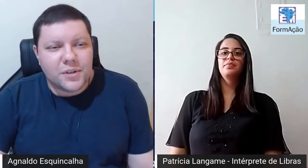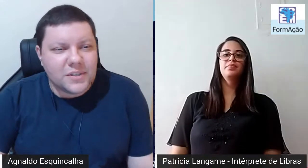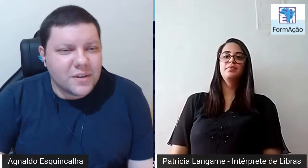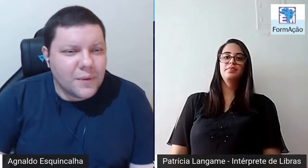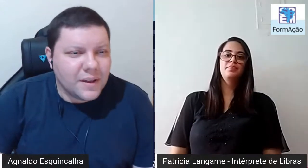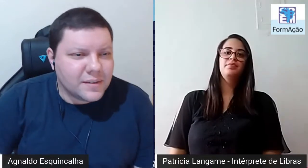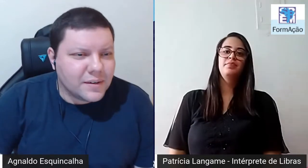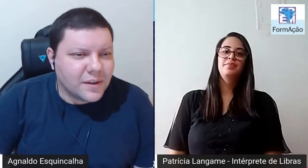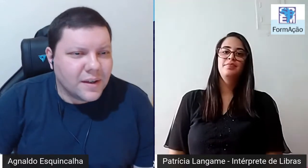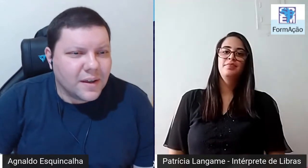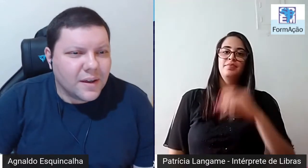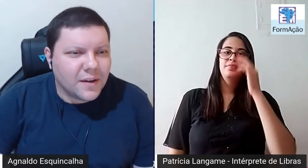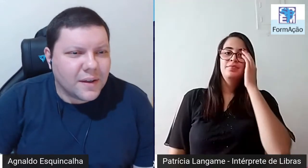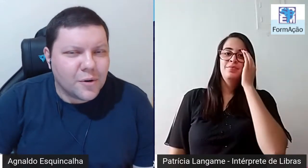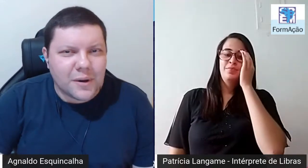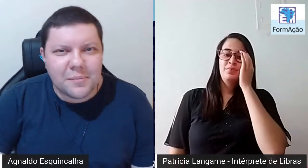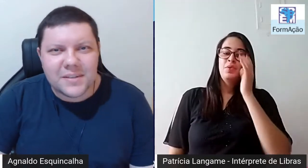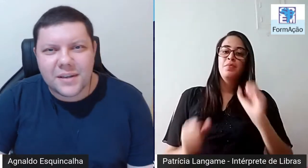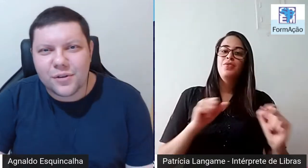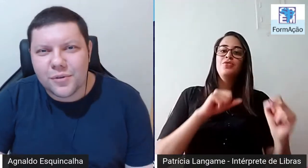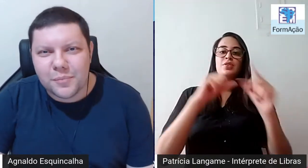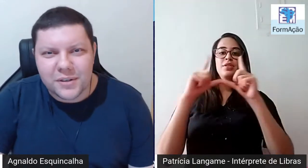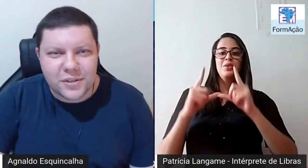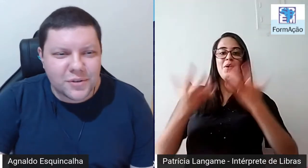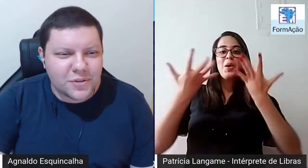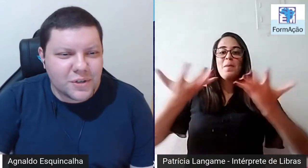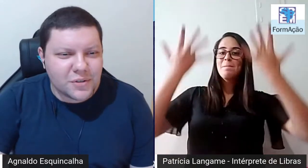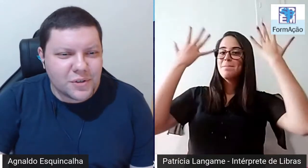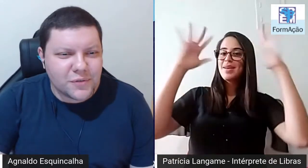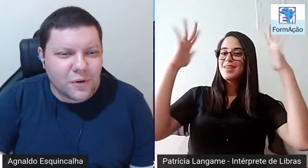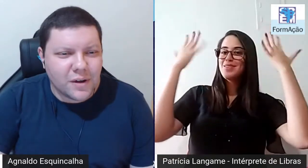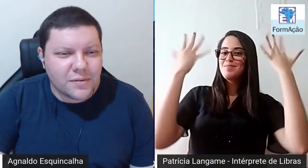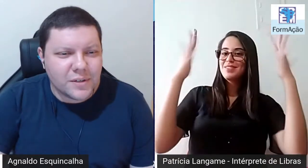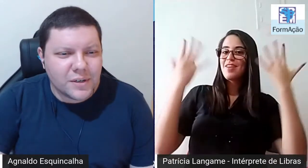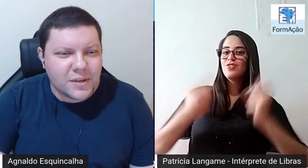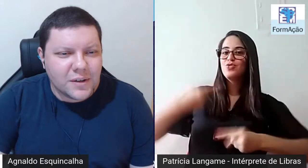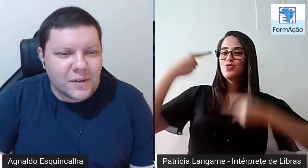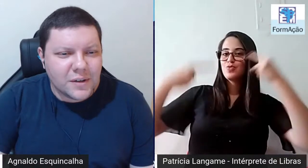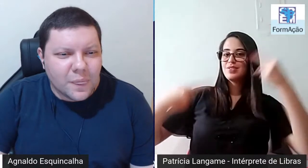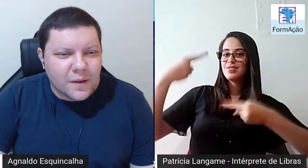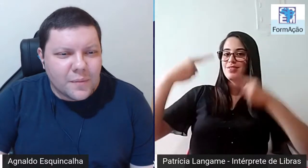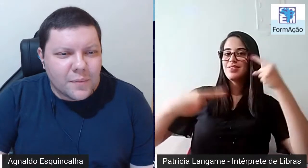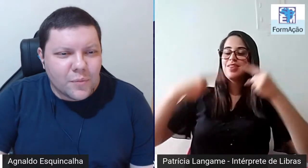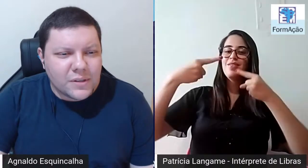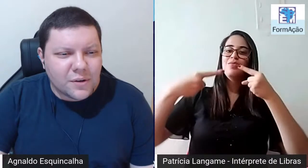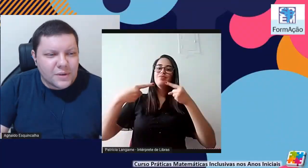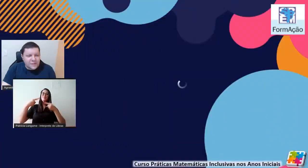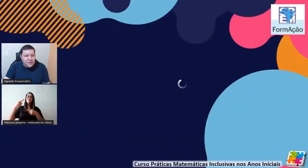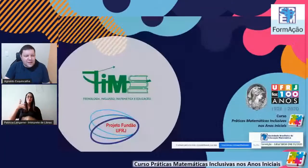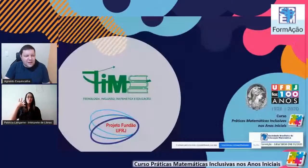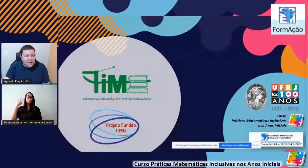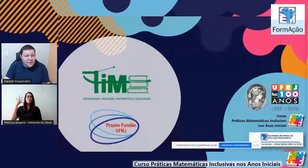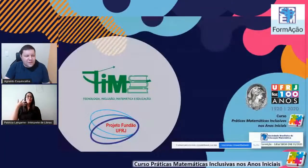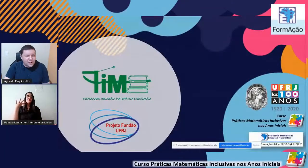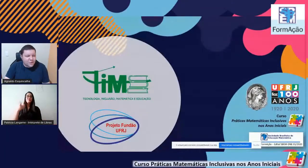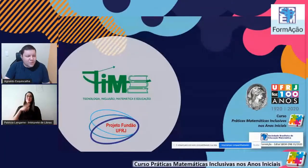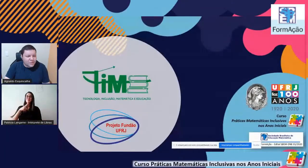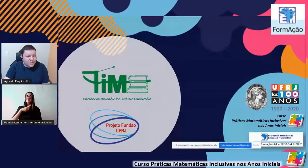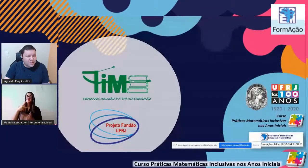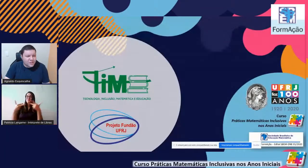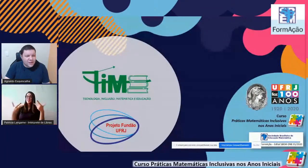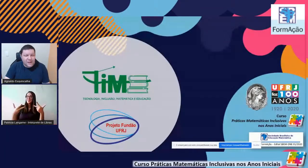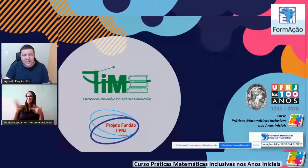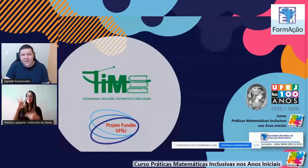Enquanto a projeção entra, quero parabenizar todo mundo pelas discussões nos fóruns, muita coisa bacana, vários